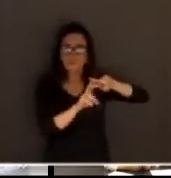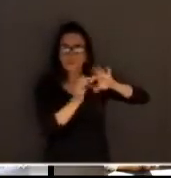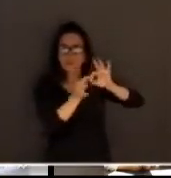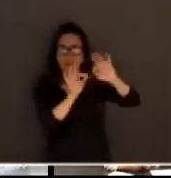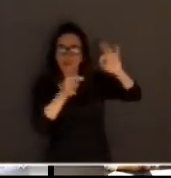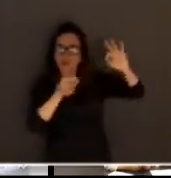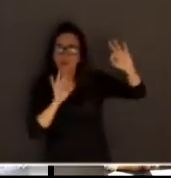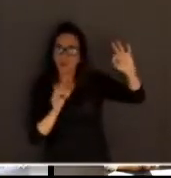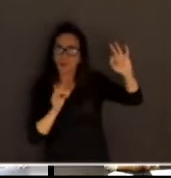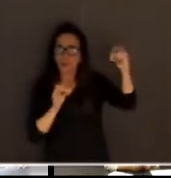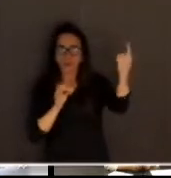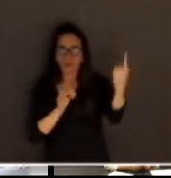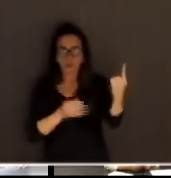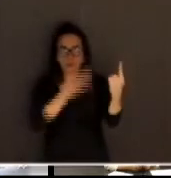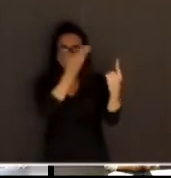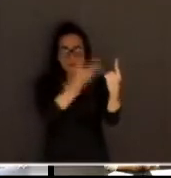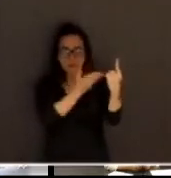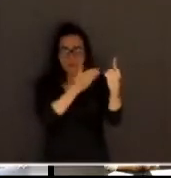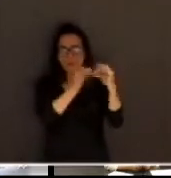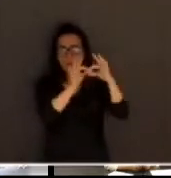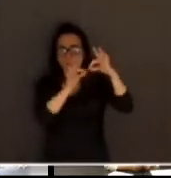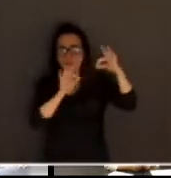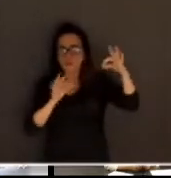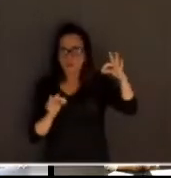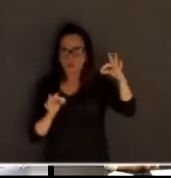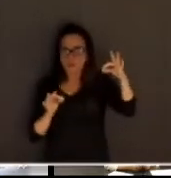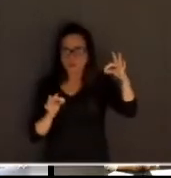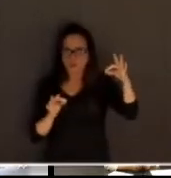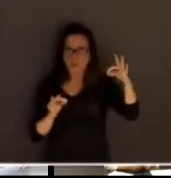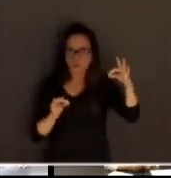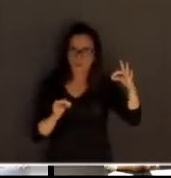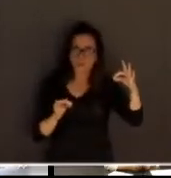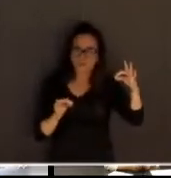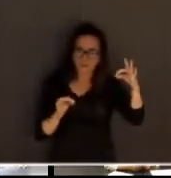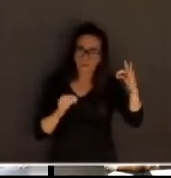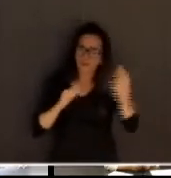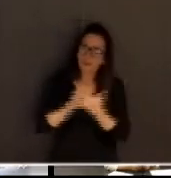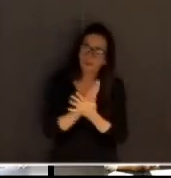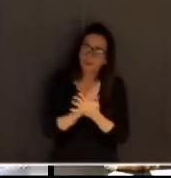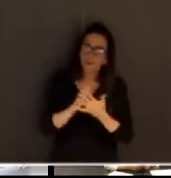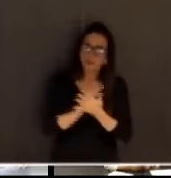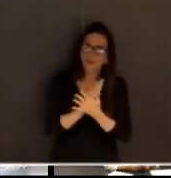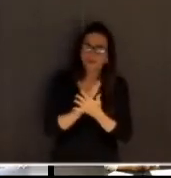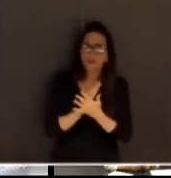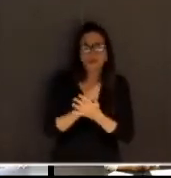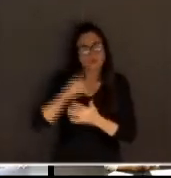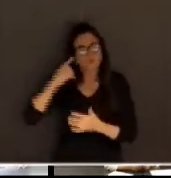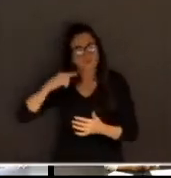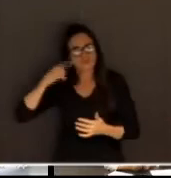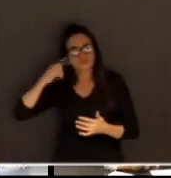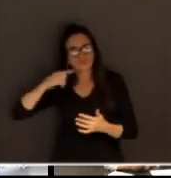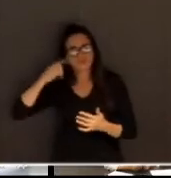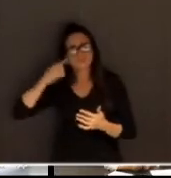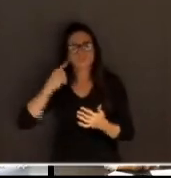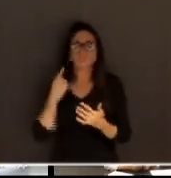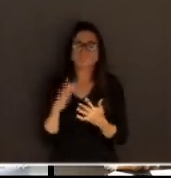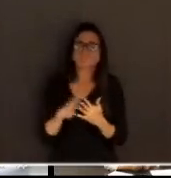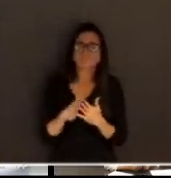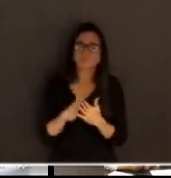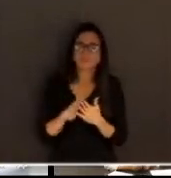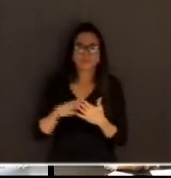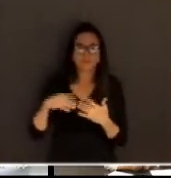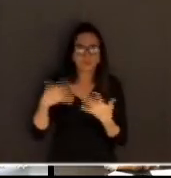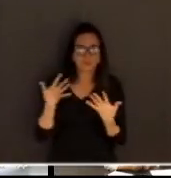videoconferência? Mas, teve uma gritaria, enfim, alguns colegas advogados do tribunal do júri não